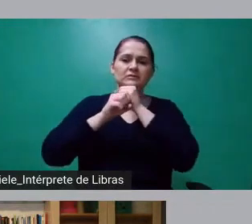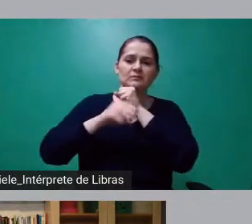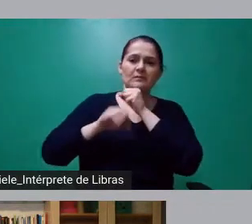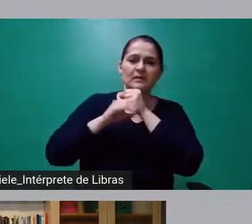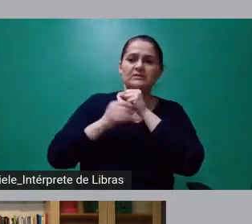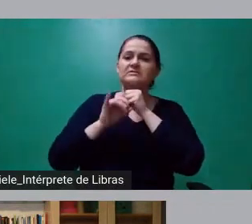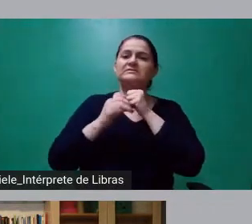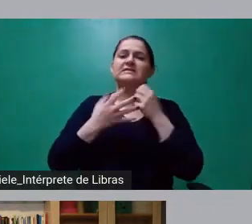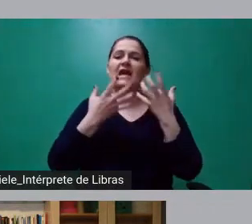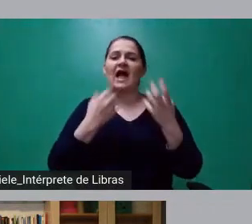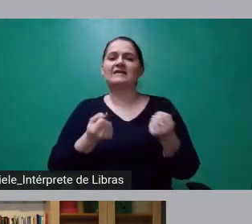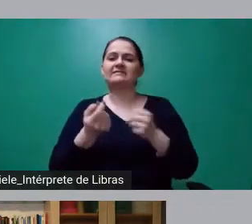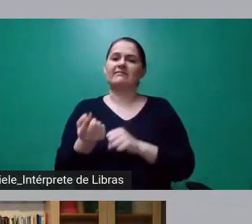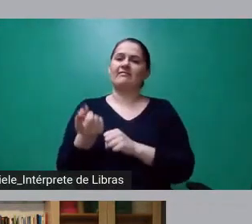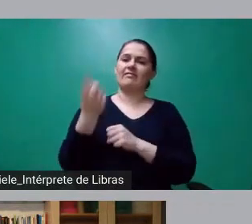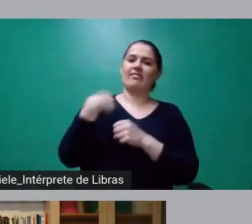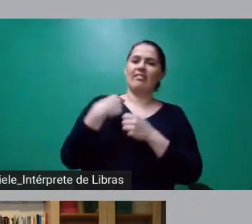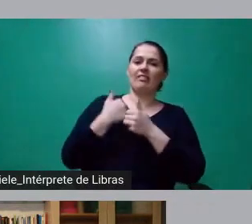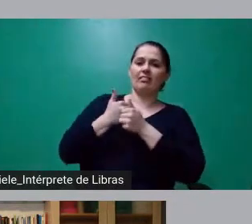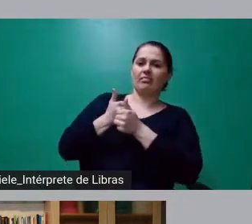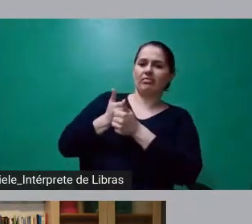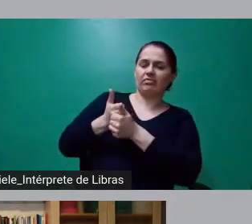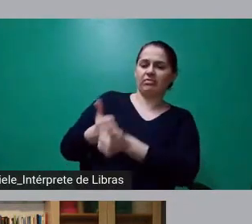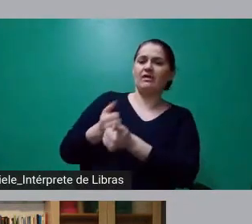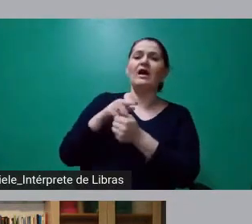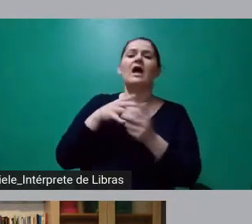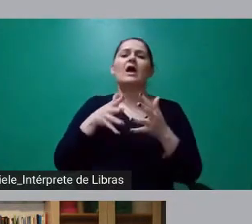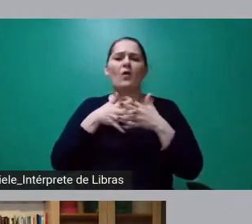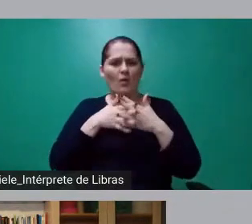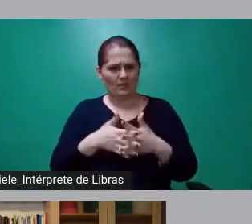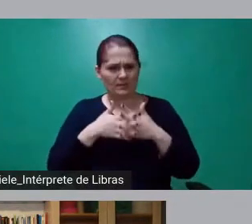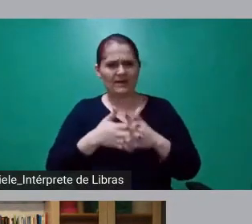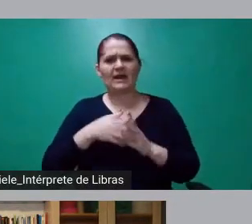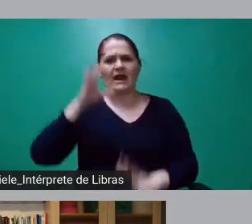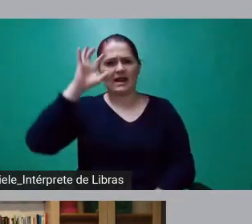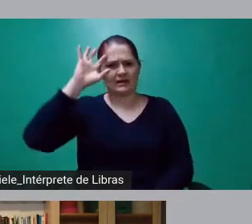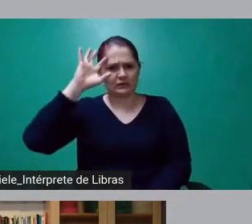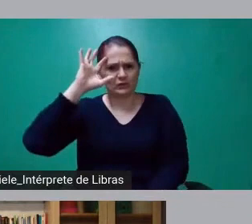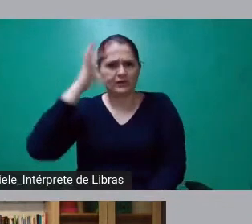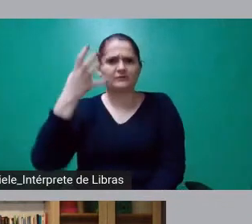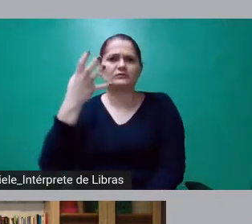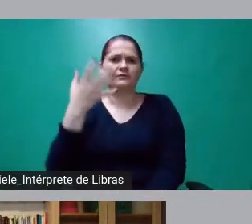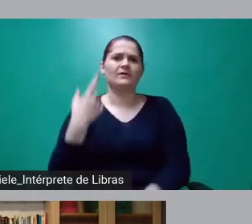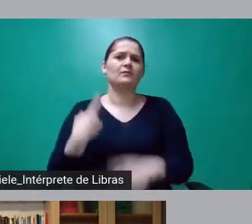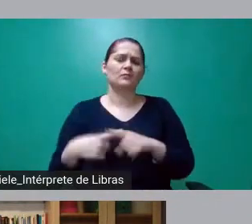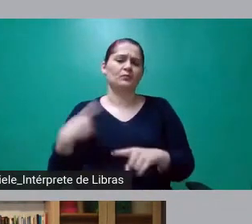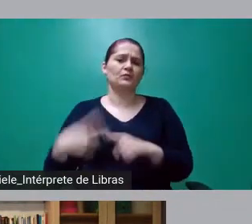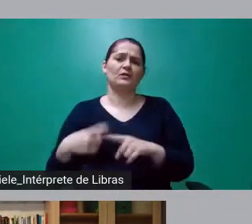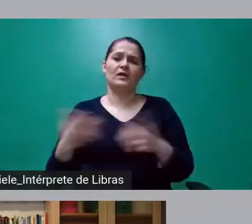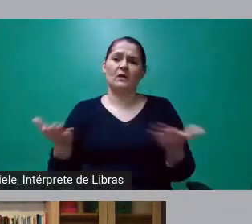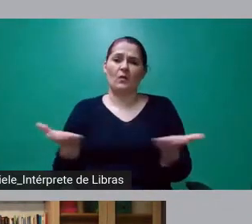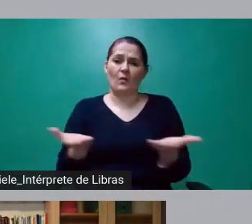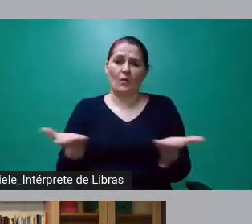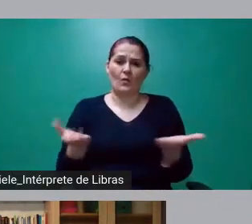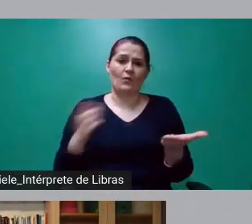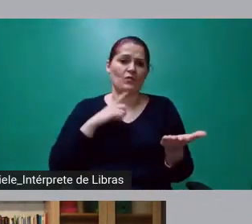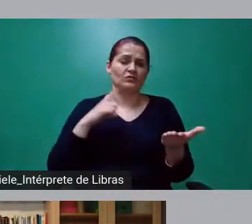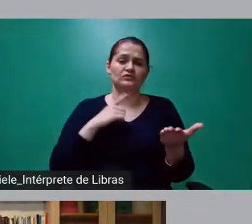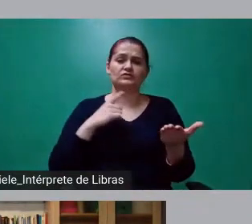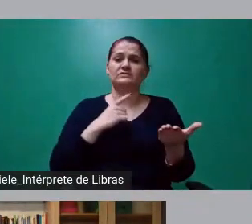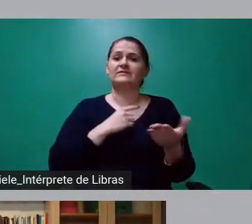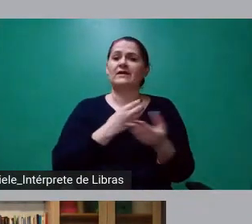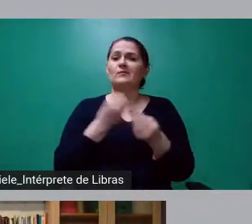é algo muito complicado de resolver. A gente tem hoje aí uma boa parcela da imprensa, das empresas de